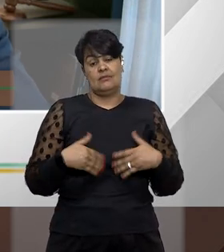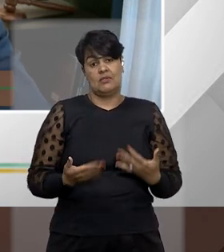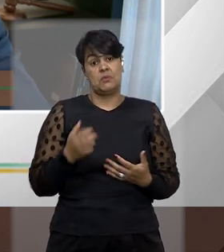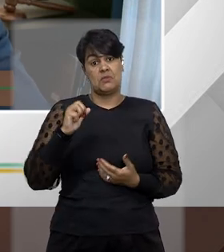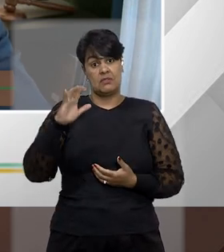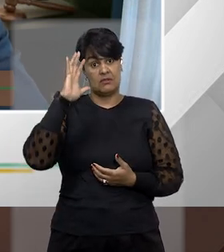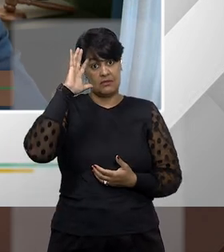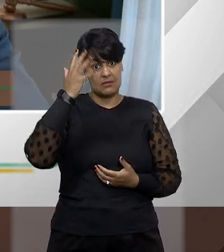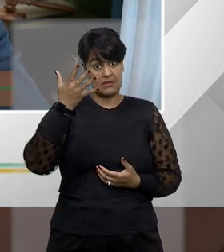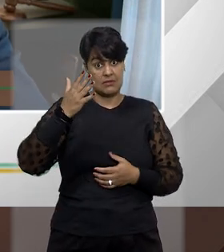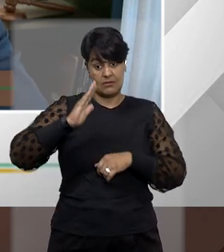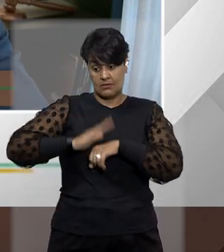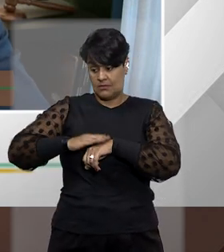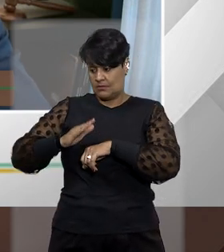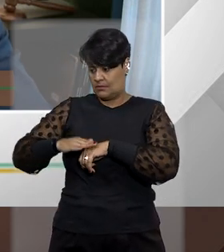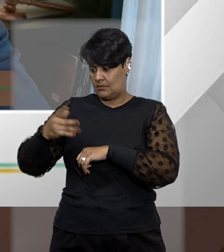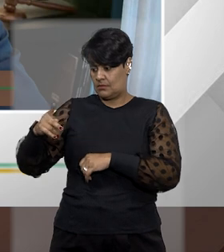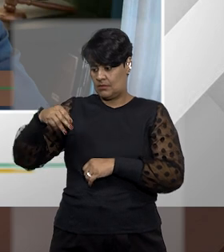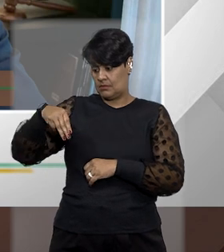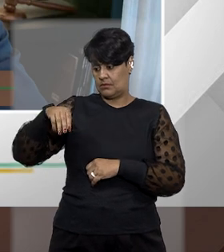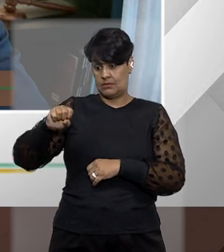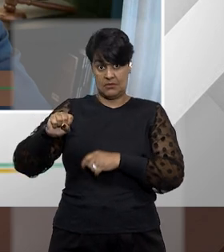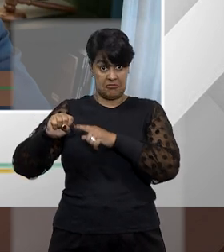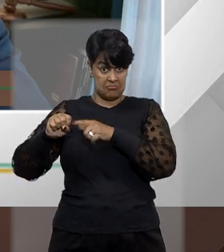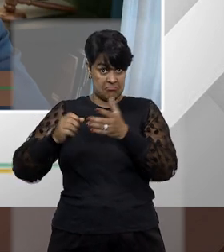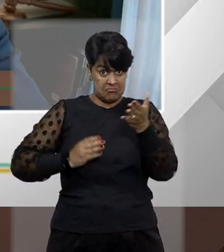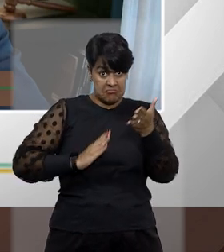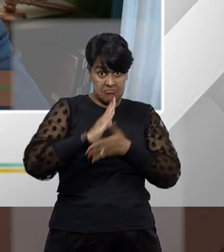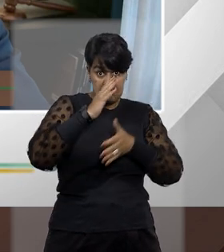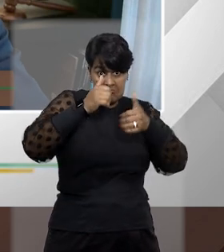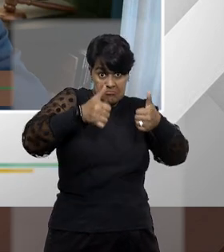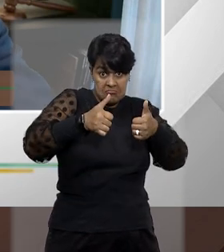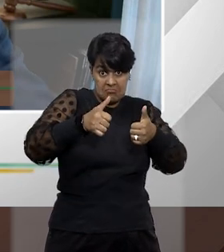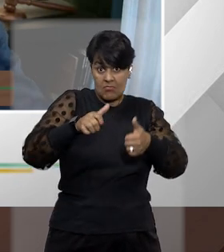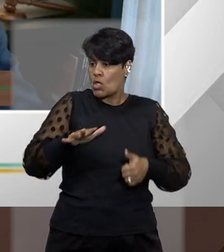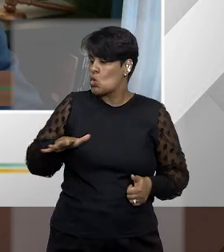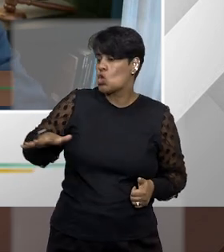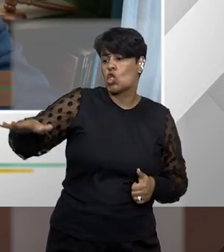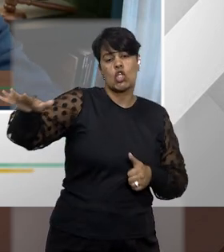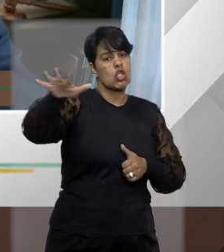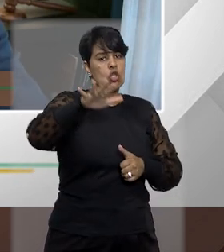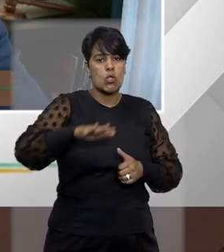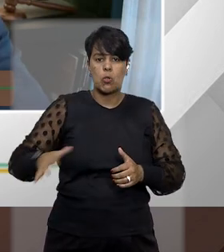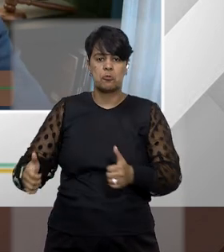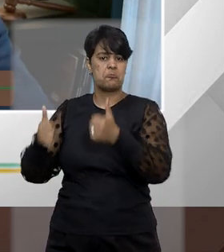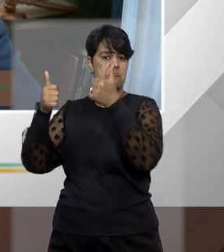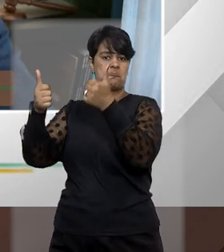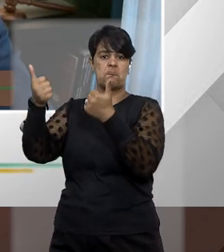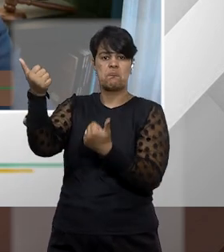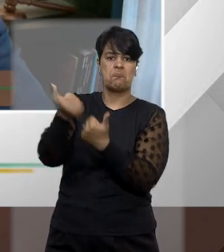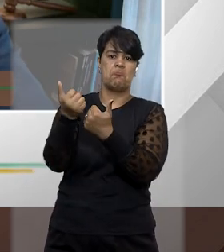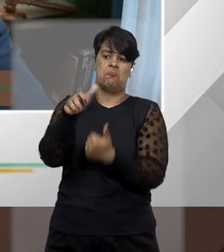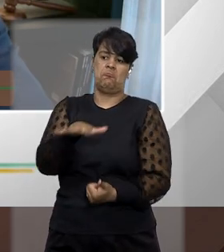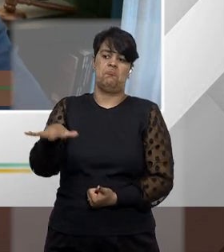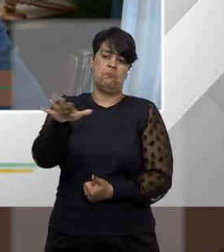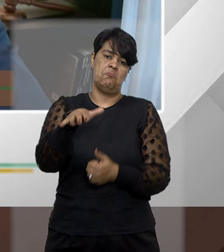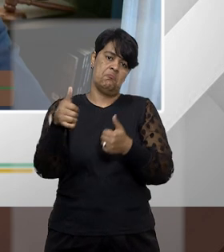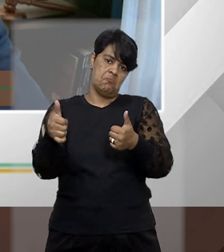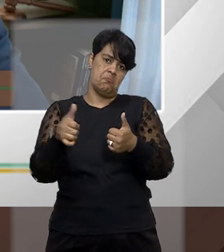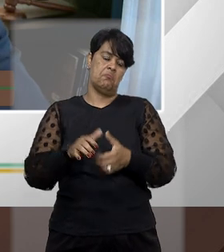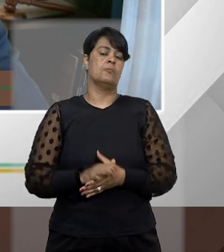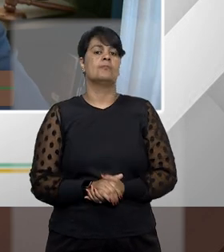que se a decisão for favorável no mandado de segurança, se sentença for favorável, ela vai beneficiar toda aquela categoria.